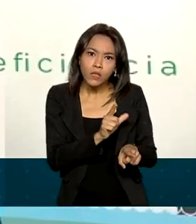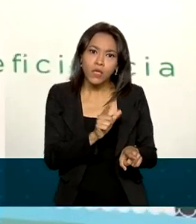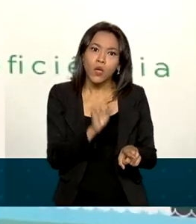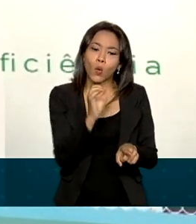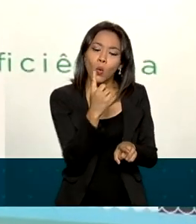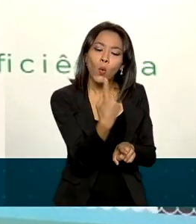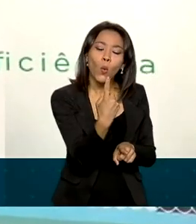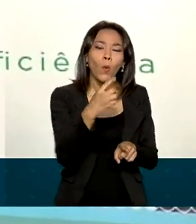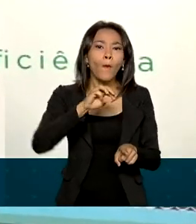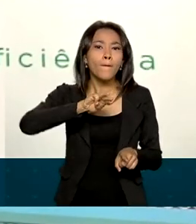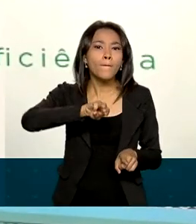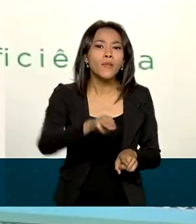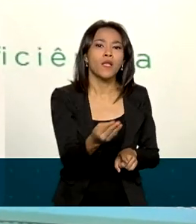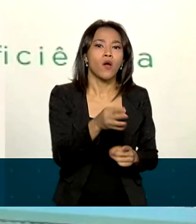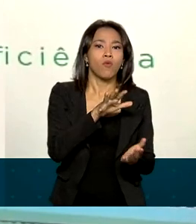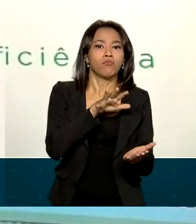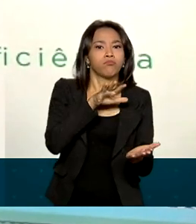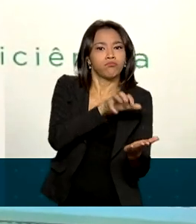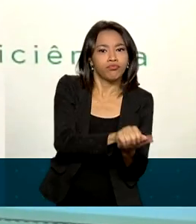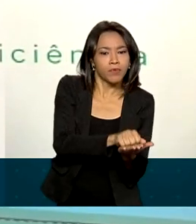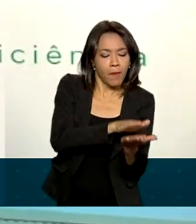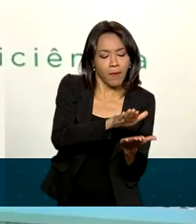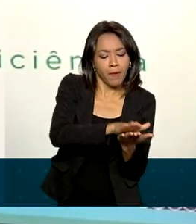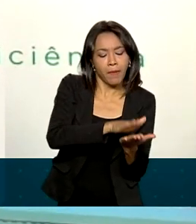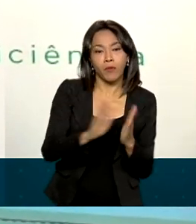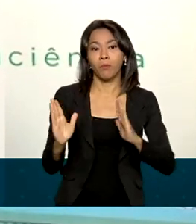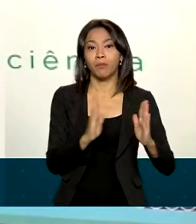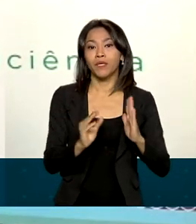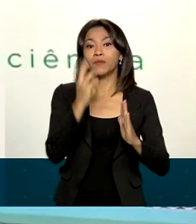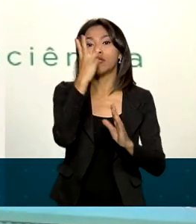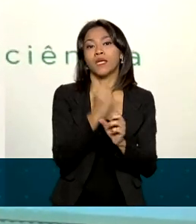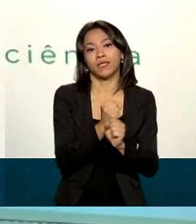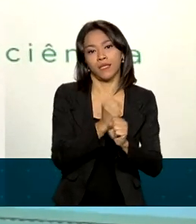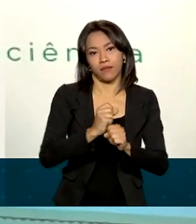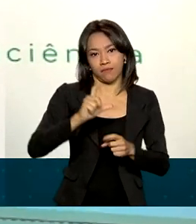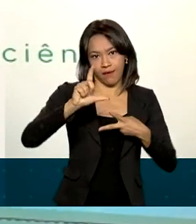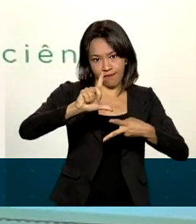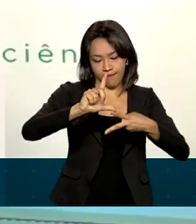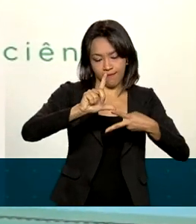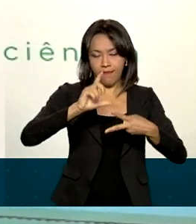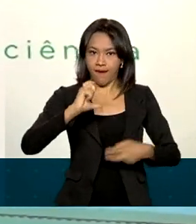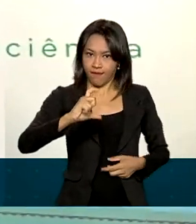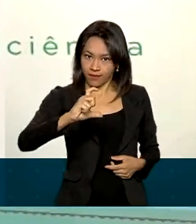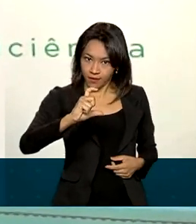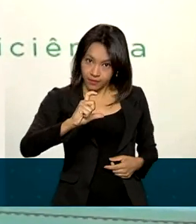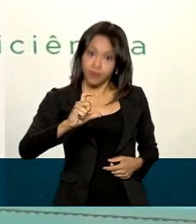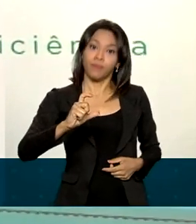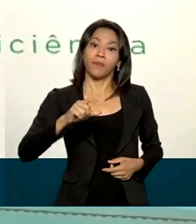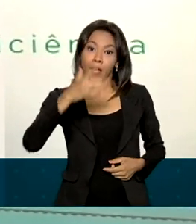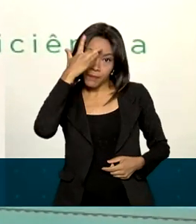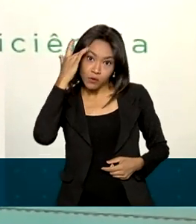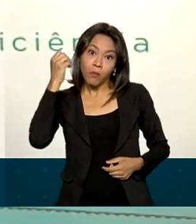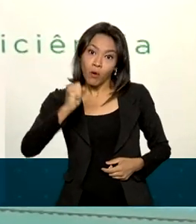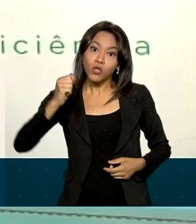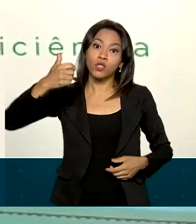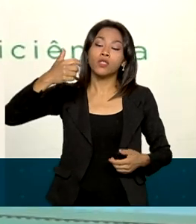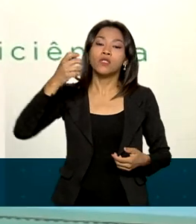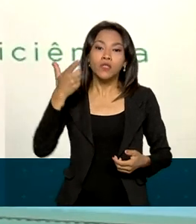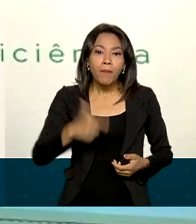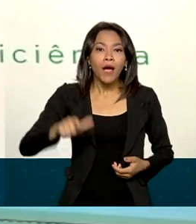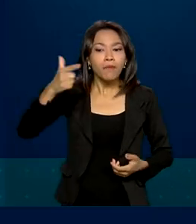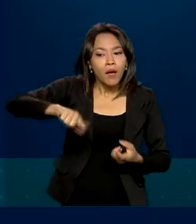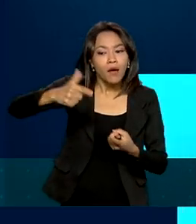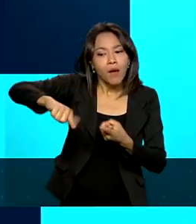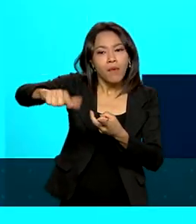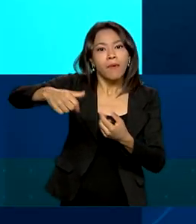de um milhão de credenciais emitidas, com validade de três anos, podendo, a critério do beneficiário, ser renovado após esse